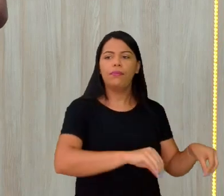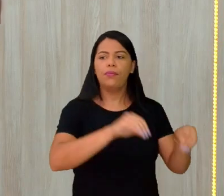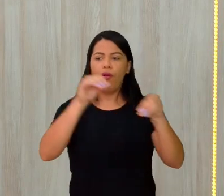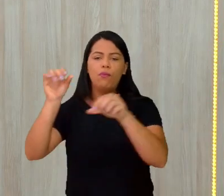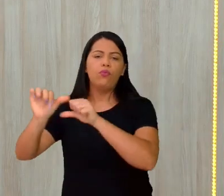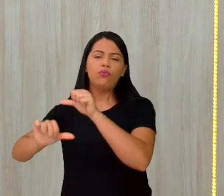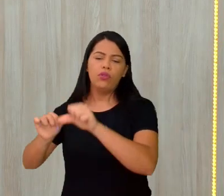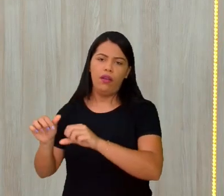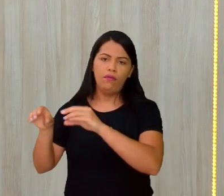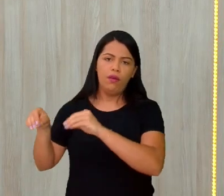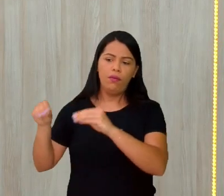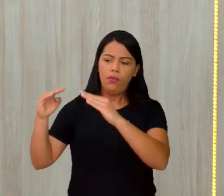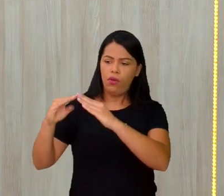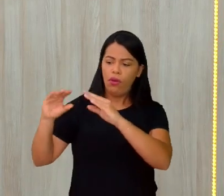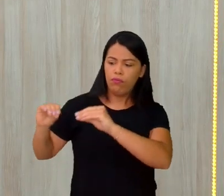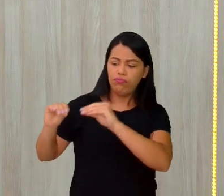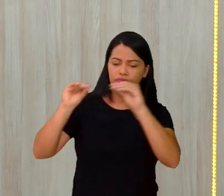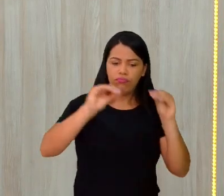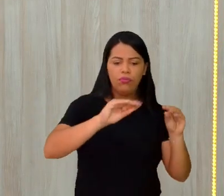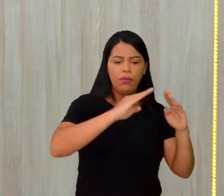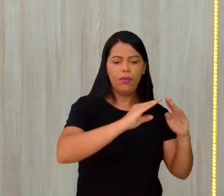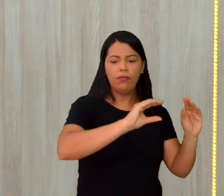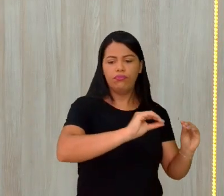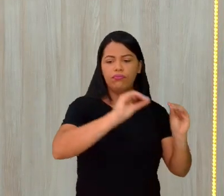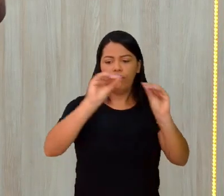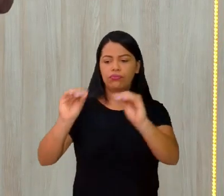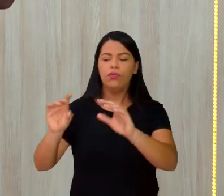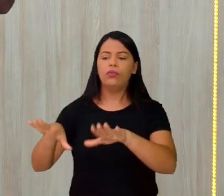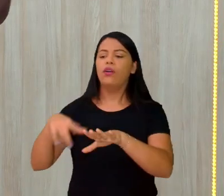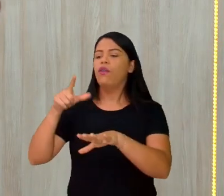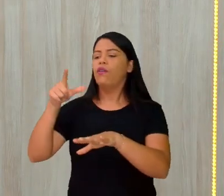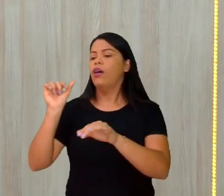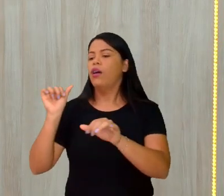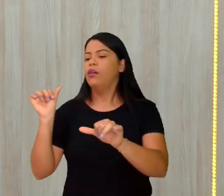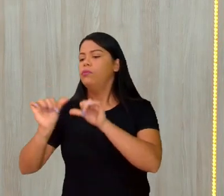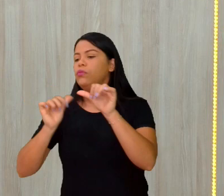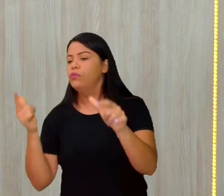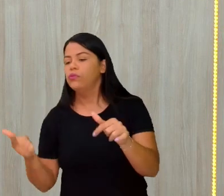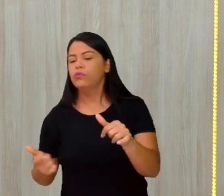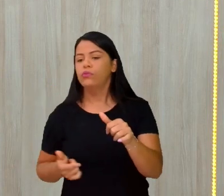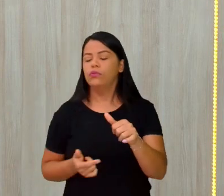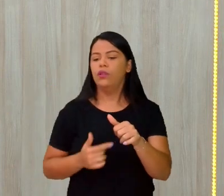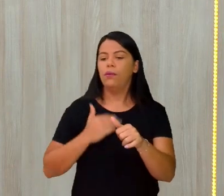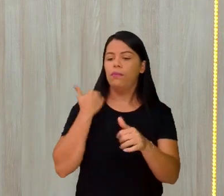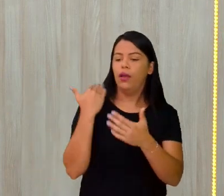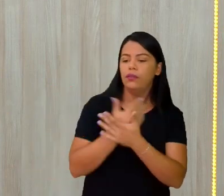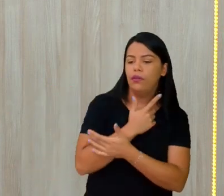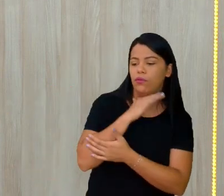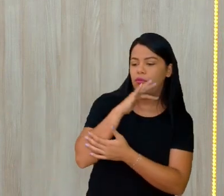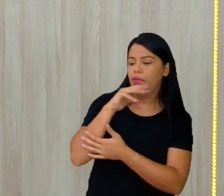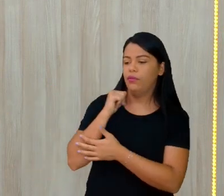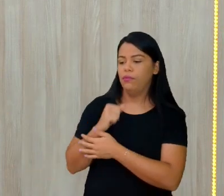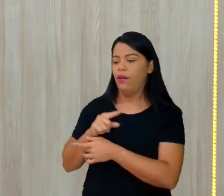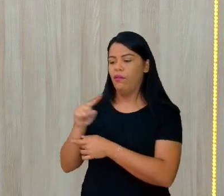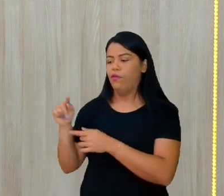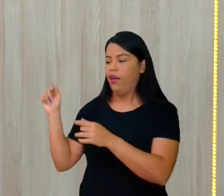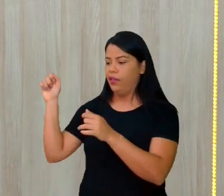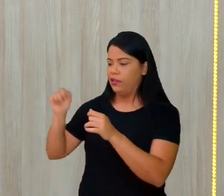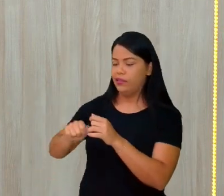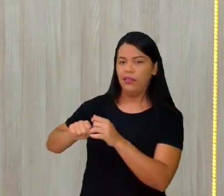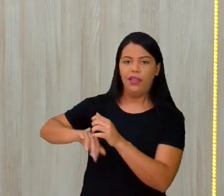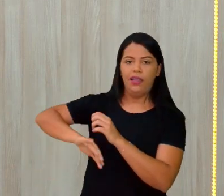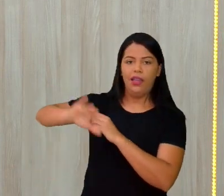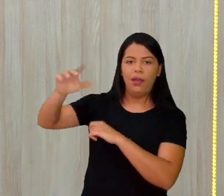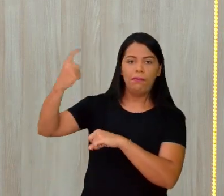mapazinho na pele de um animal, numa lasca de madeira, faz um registro numa pedra. Em